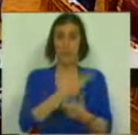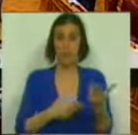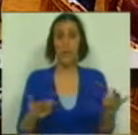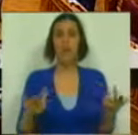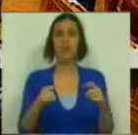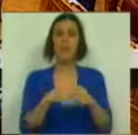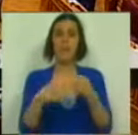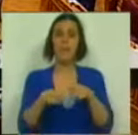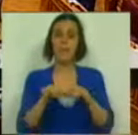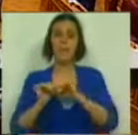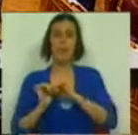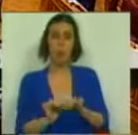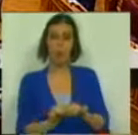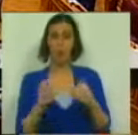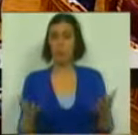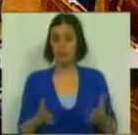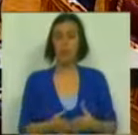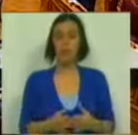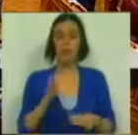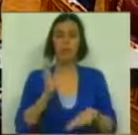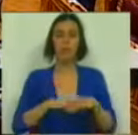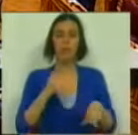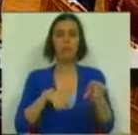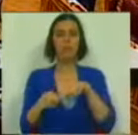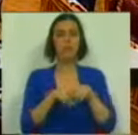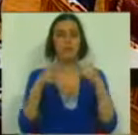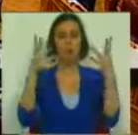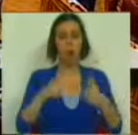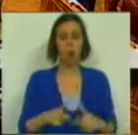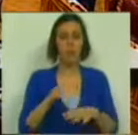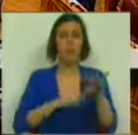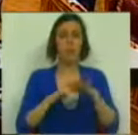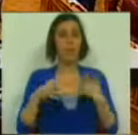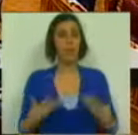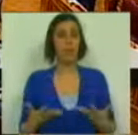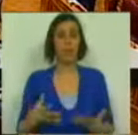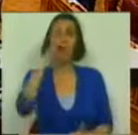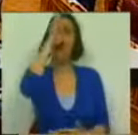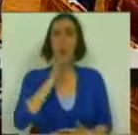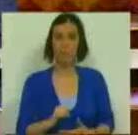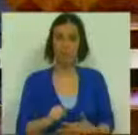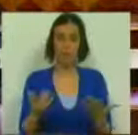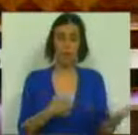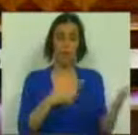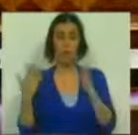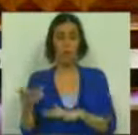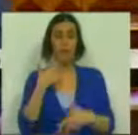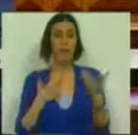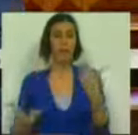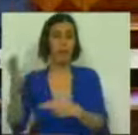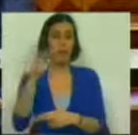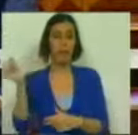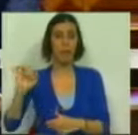dos partidos da oposição à política orçamental por seguida pelo atual Governo. Por um lado, as